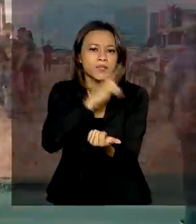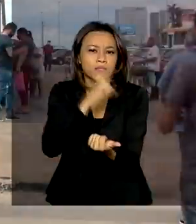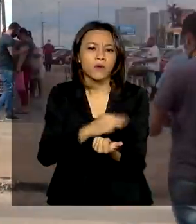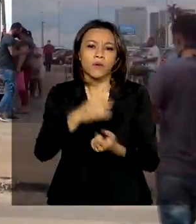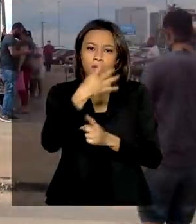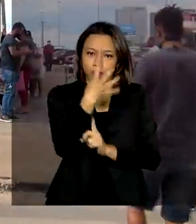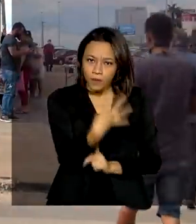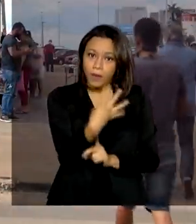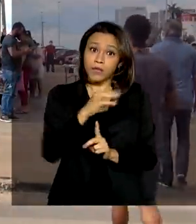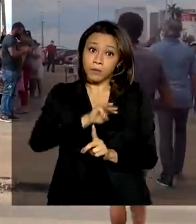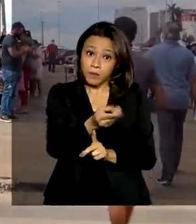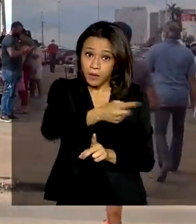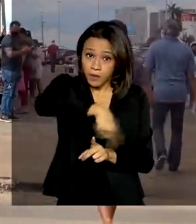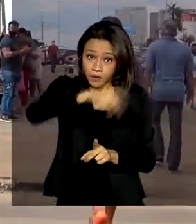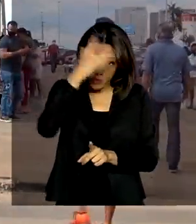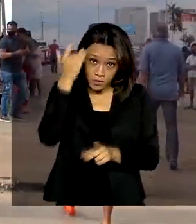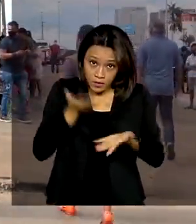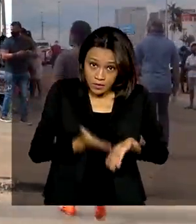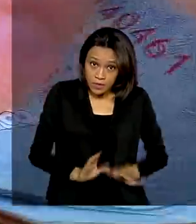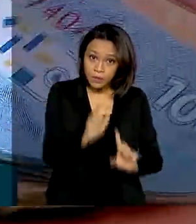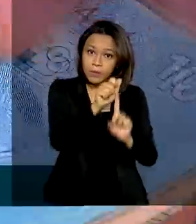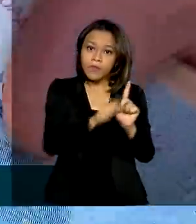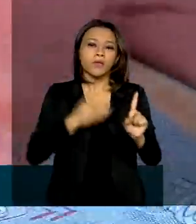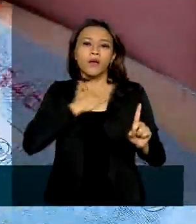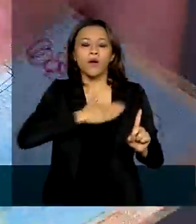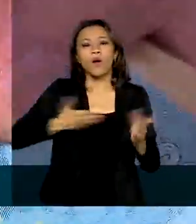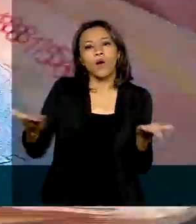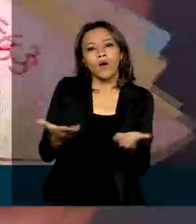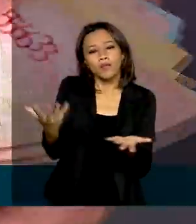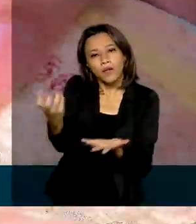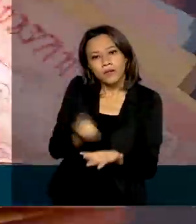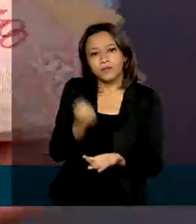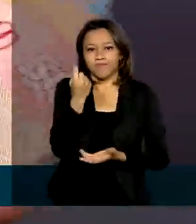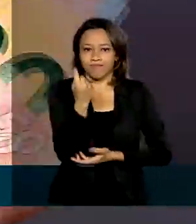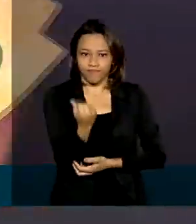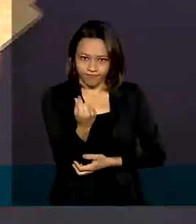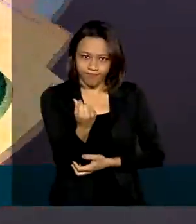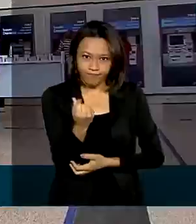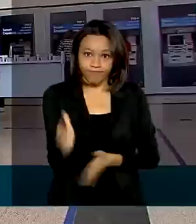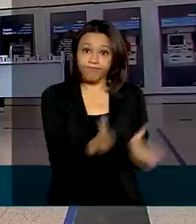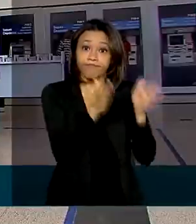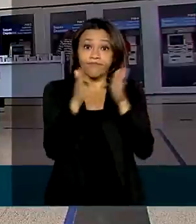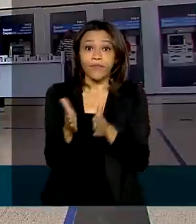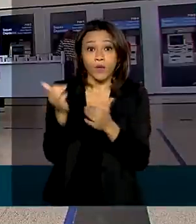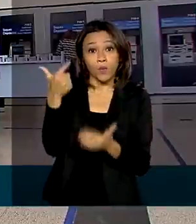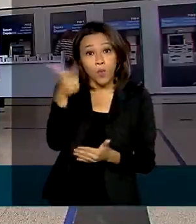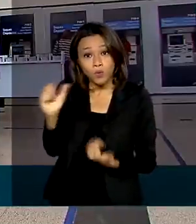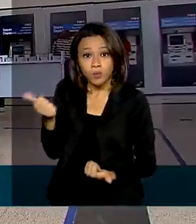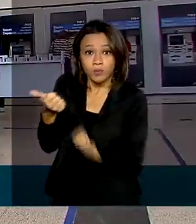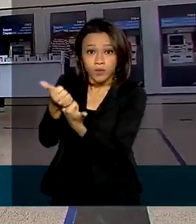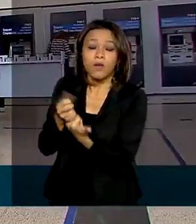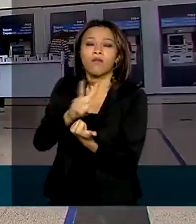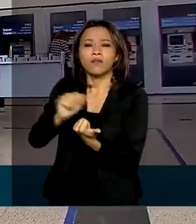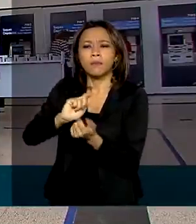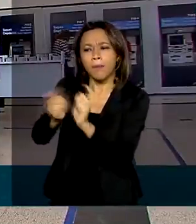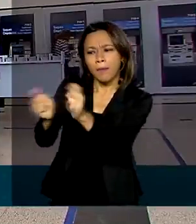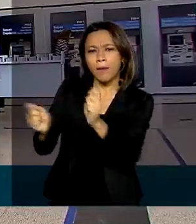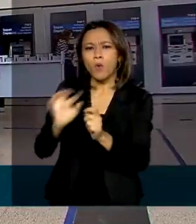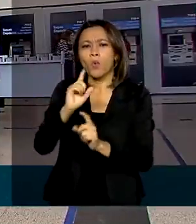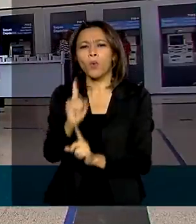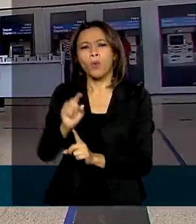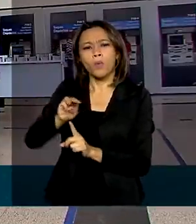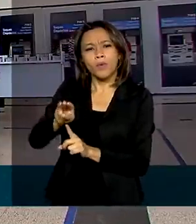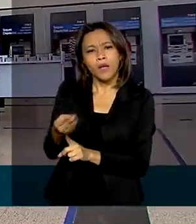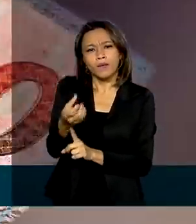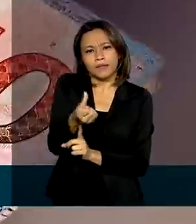milhões de trabalhadores nascidos em agosto recebem hoje o benefício. Já o auxílio extensão vai ser pago para 1 milhão e 600